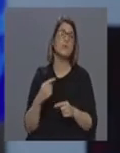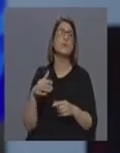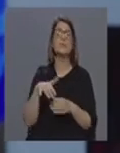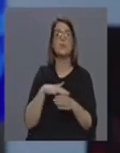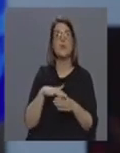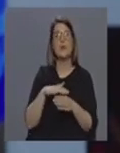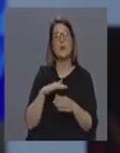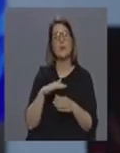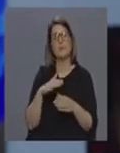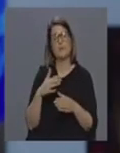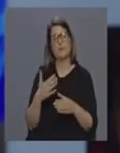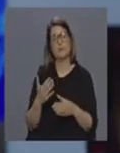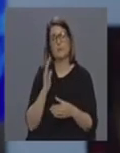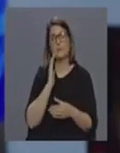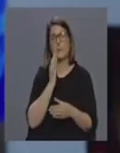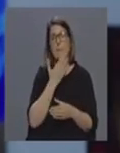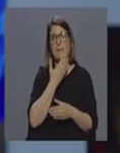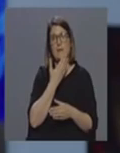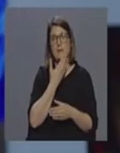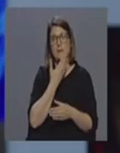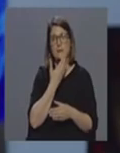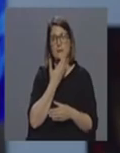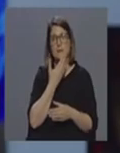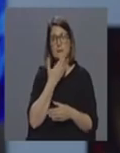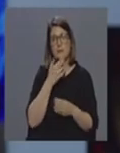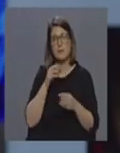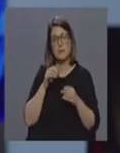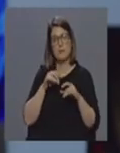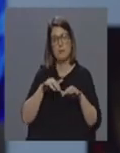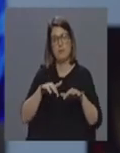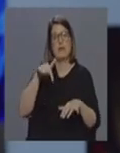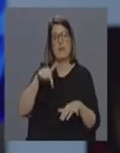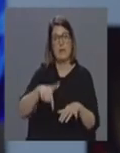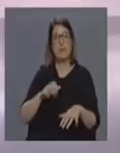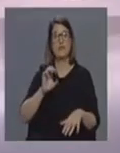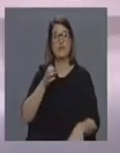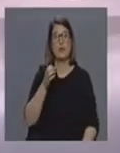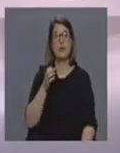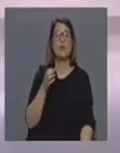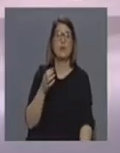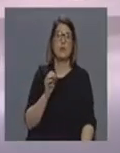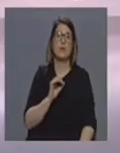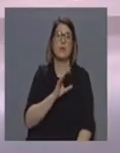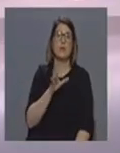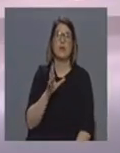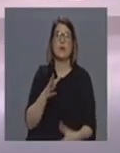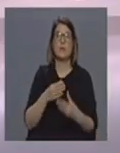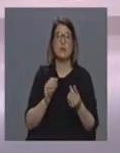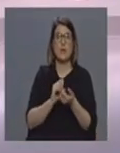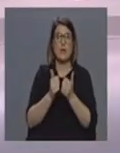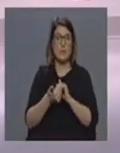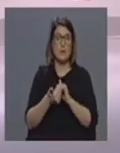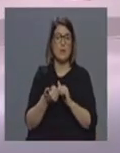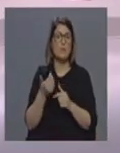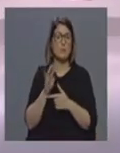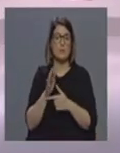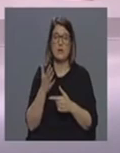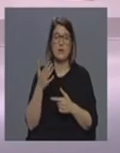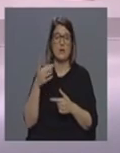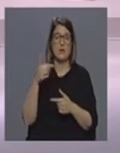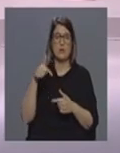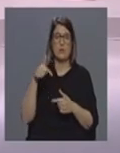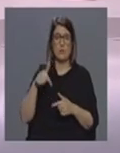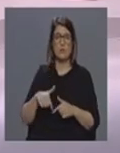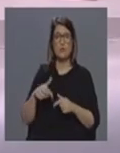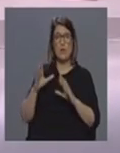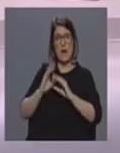e da penetração digamos assim do surto aqui na região nós temos entretanto que ir adotando os recursos e dou um exemplo até muito concreto também que ainda hoje falámos